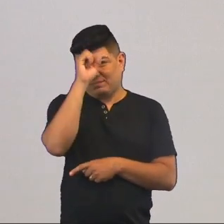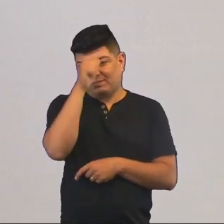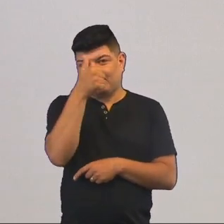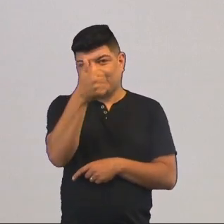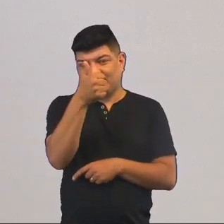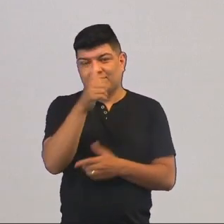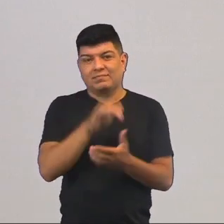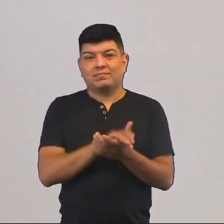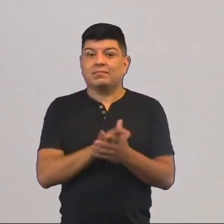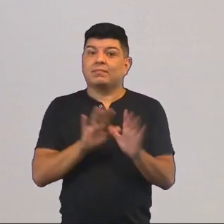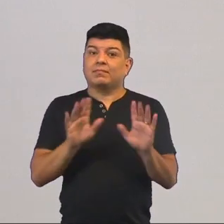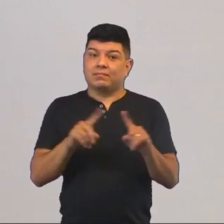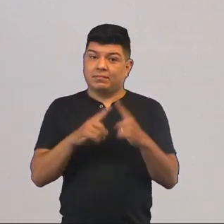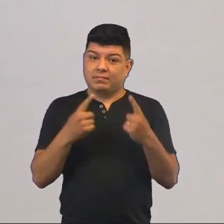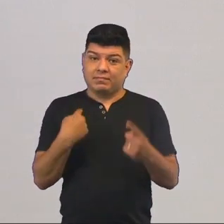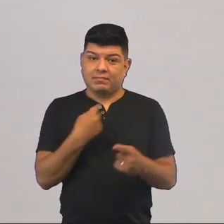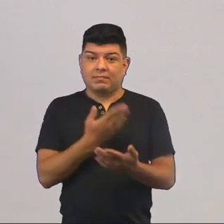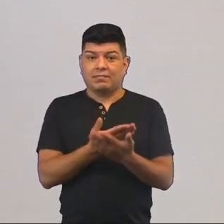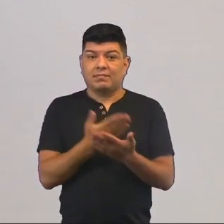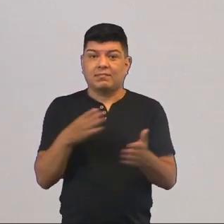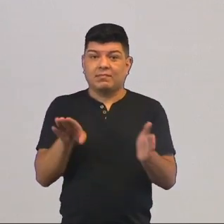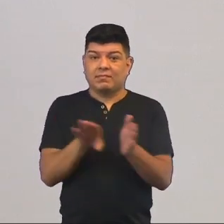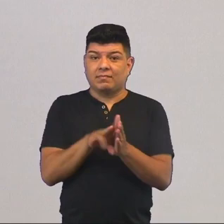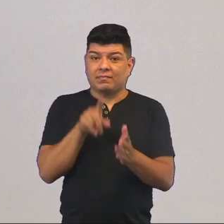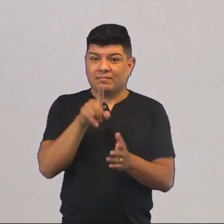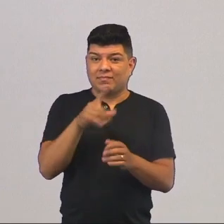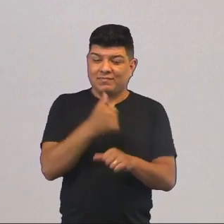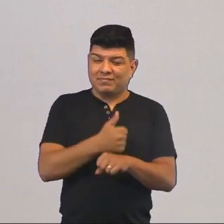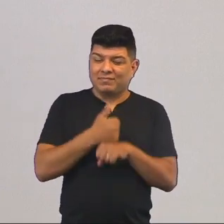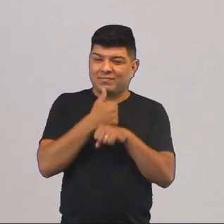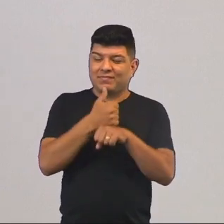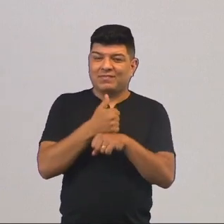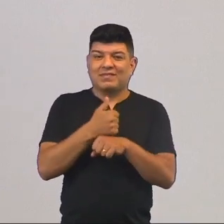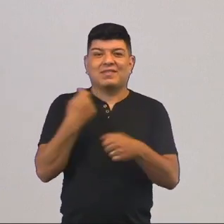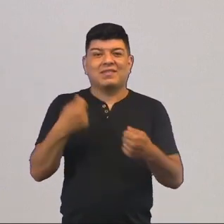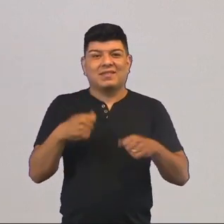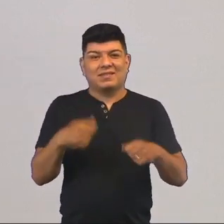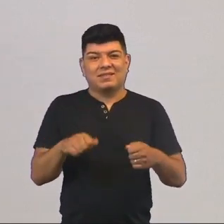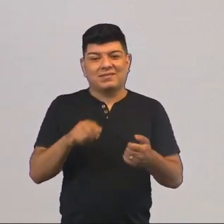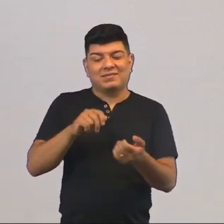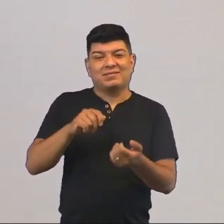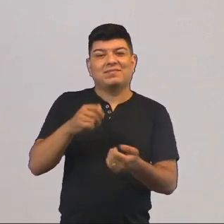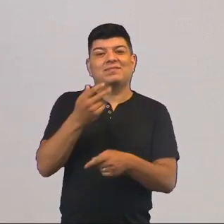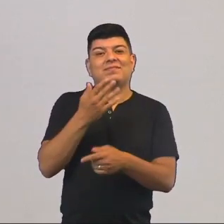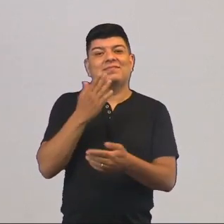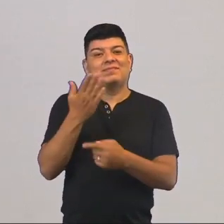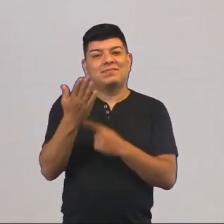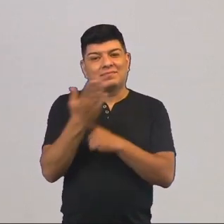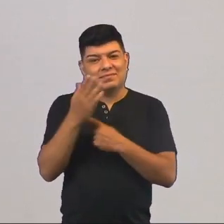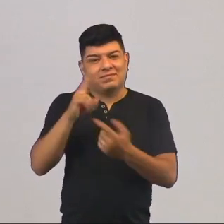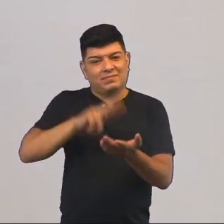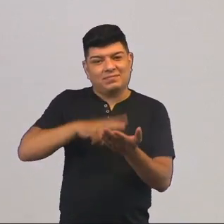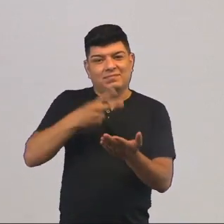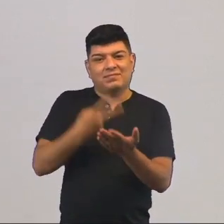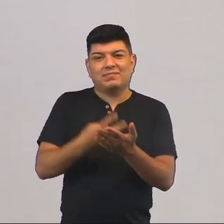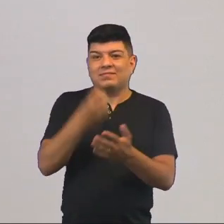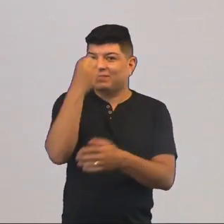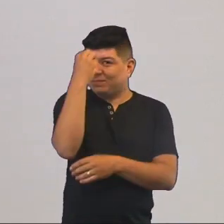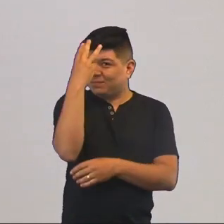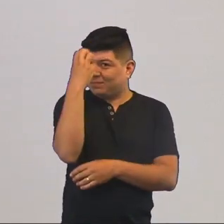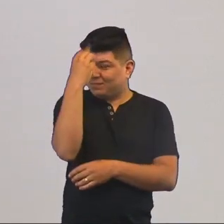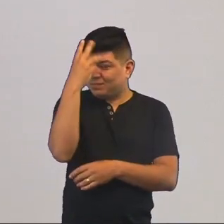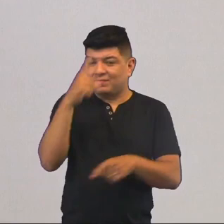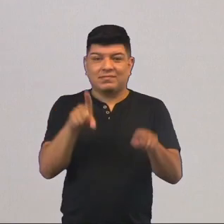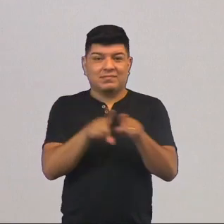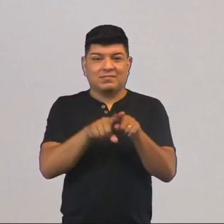aprendizagem. É claro que para essa aula chegar até você com qualidade, eu conto com a ajuda do intérprete Moisés e do Jamerson